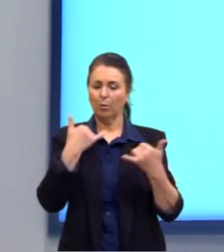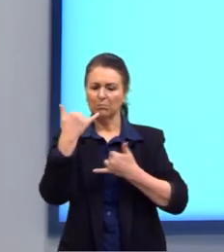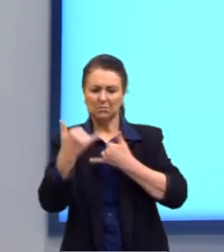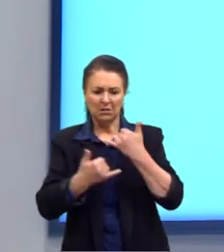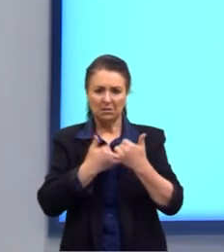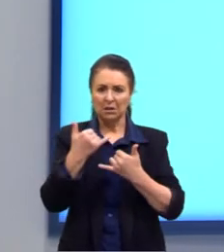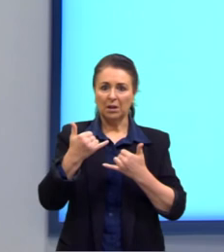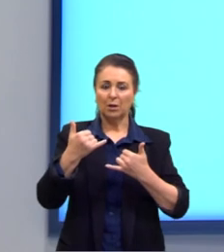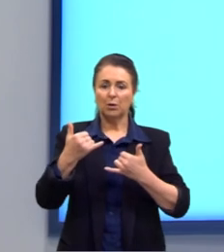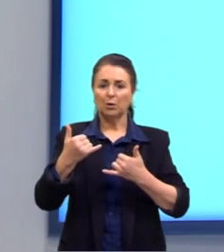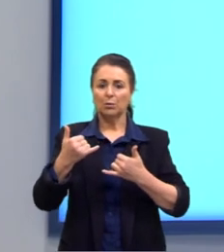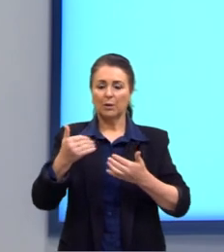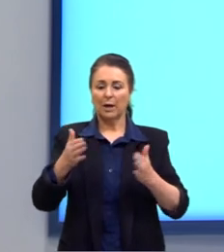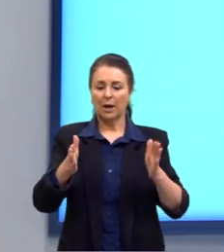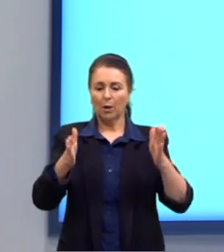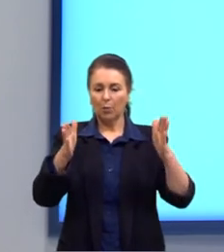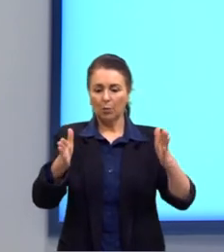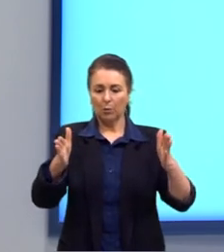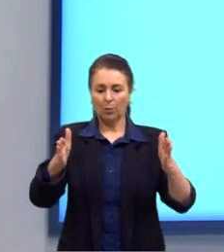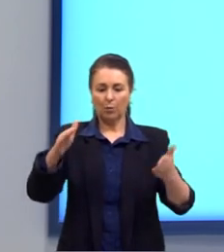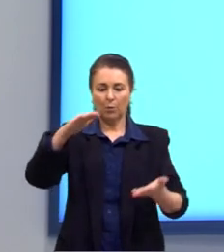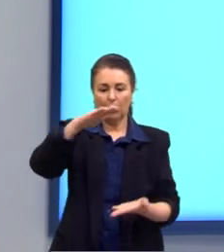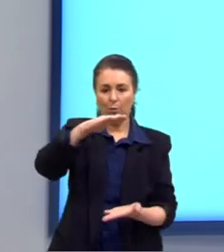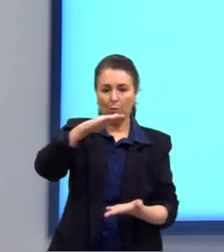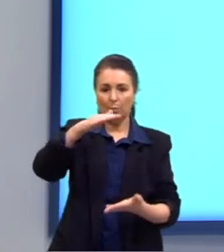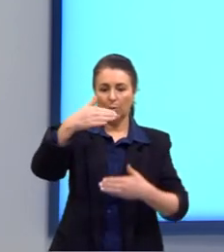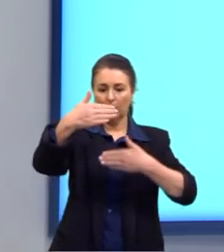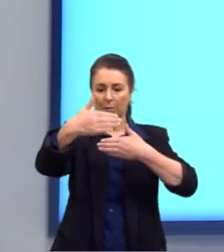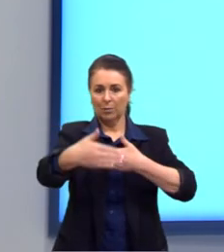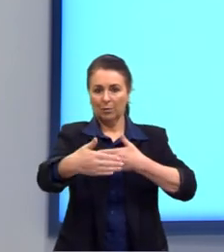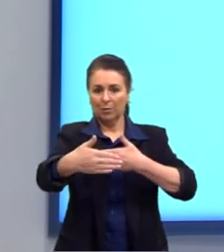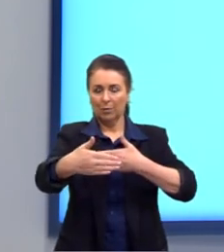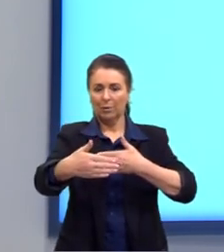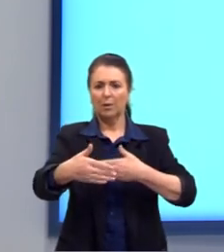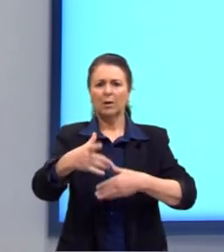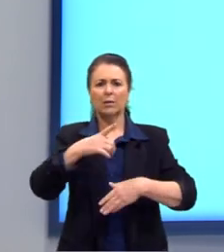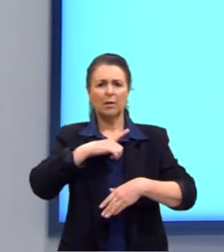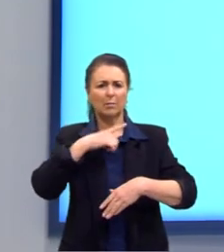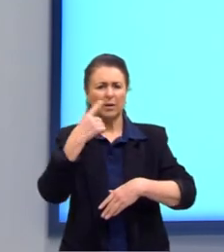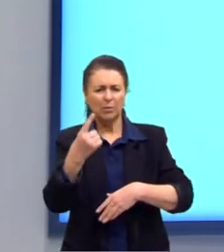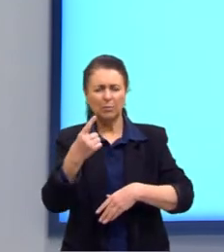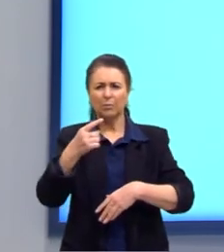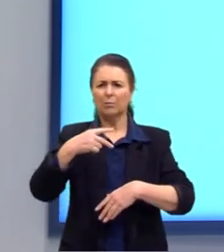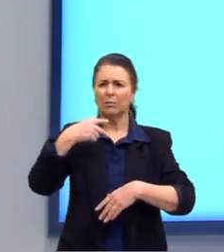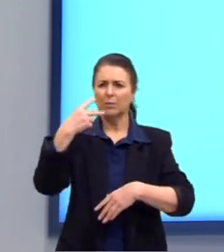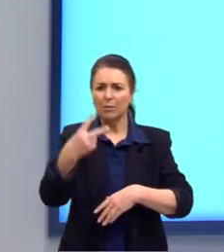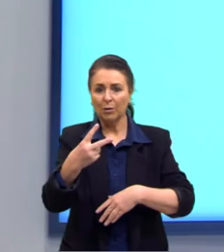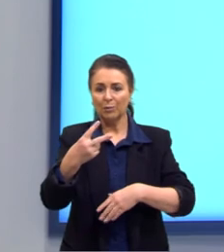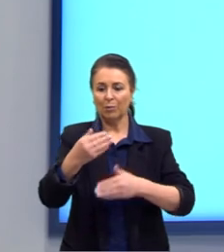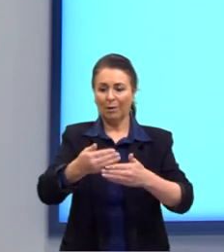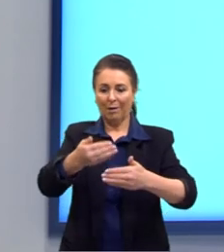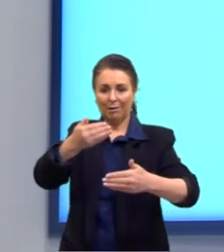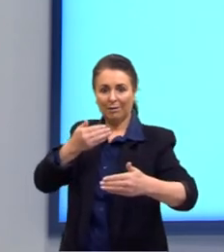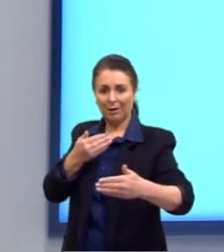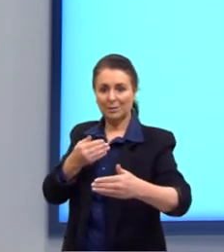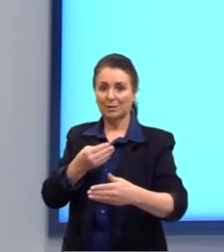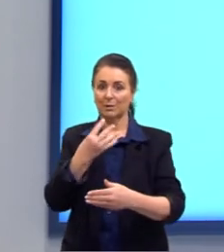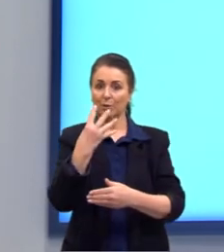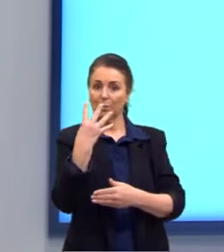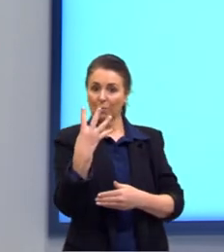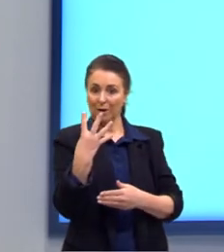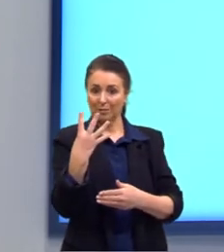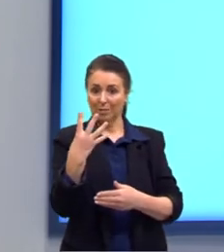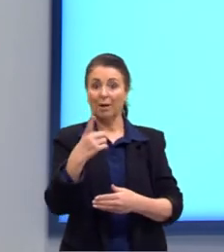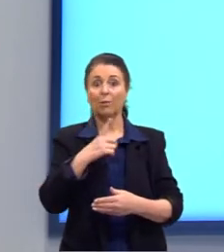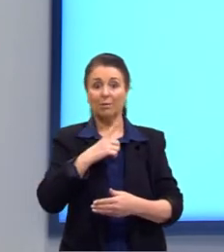nosso cubo maior, nós teríamos mais um trapézio e mais outro lá atrás. Então, nós tínhamos quatro, agora